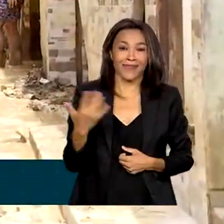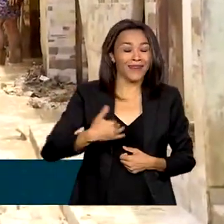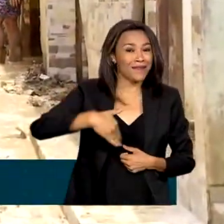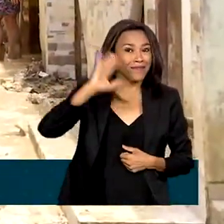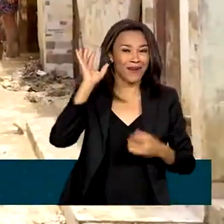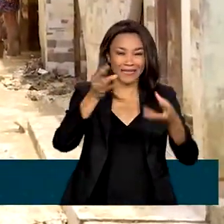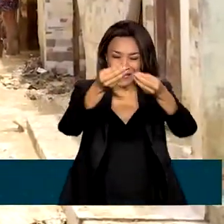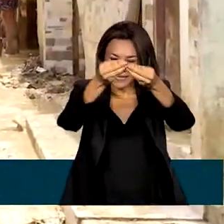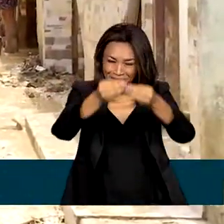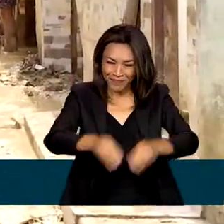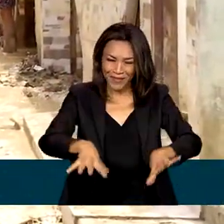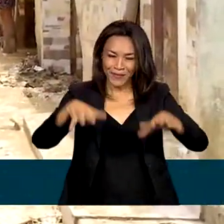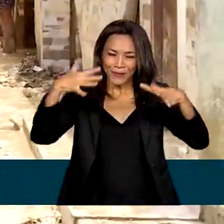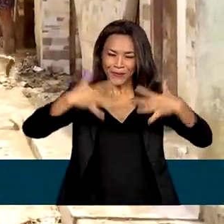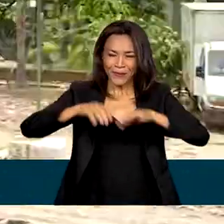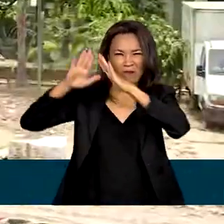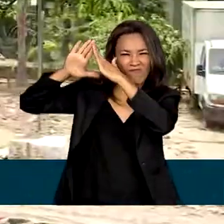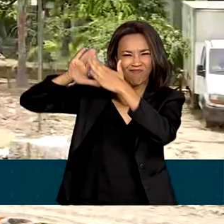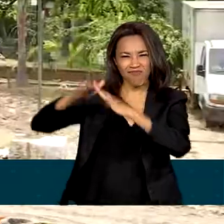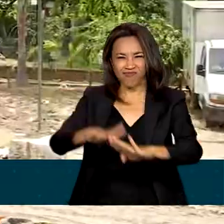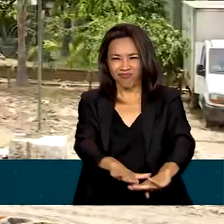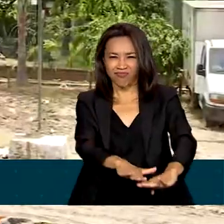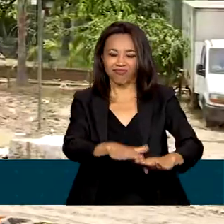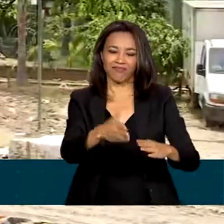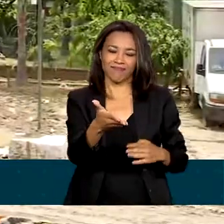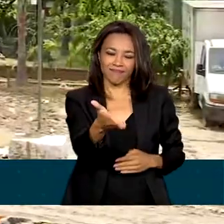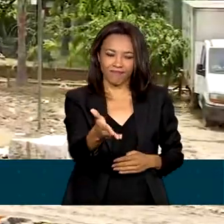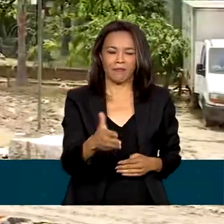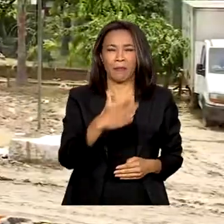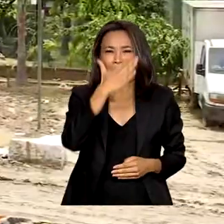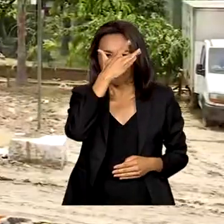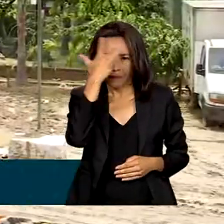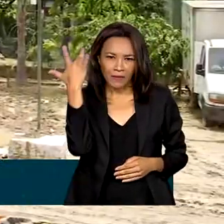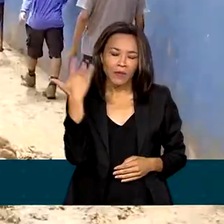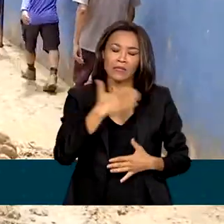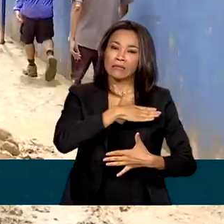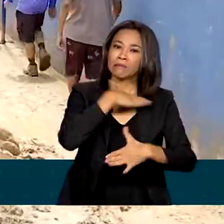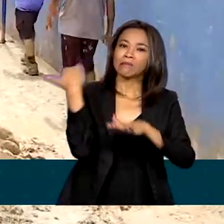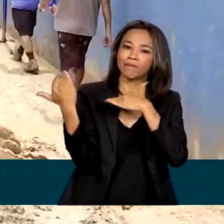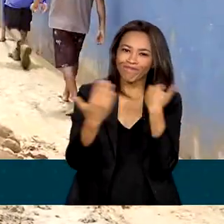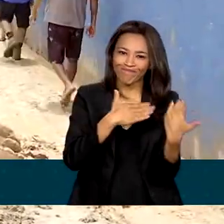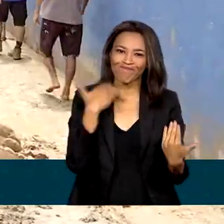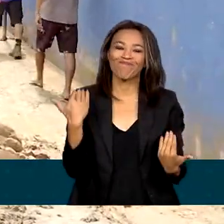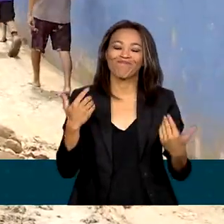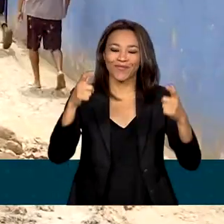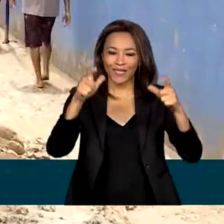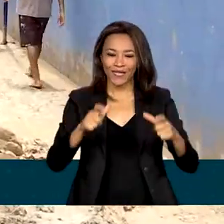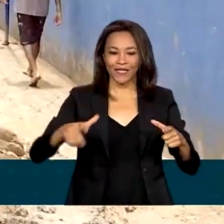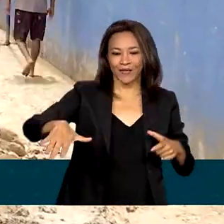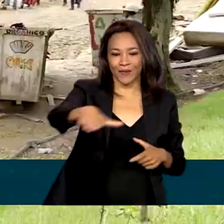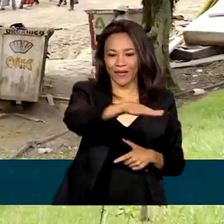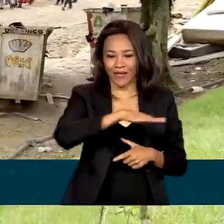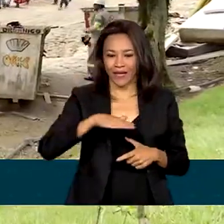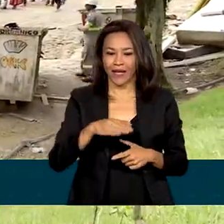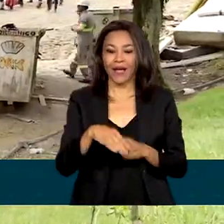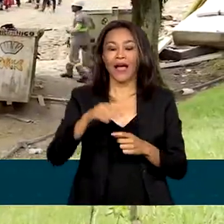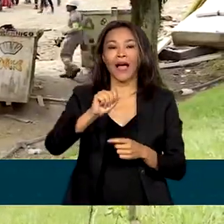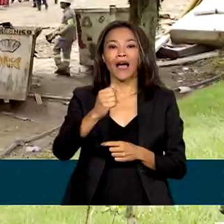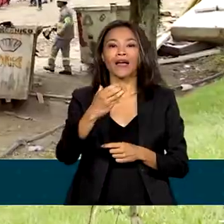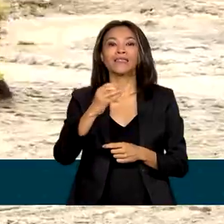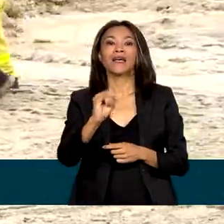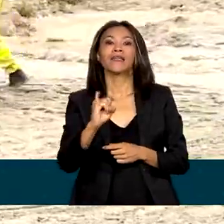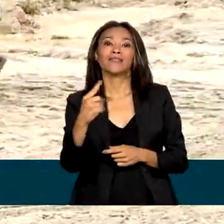atingida pelos deslizamentos, onde mais pessoas morreram. É o bairro Barra do Saí. Aqui,